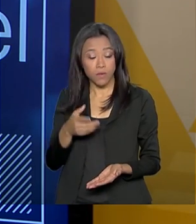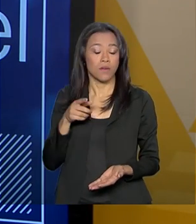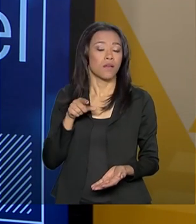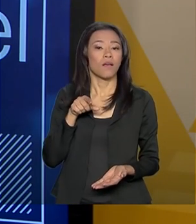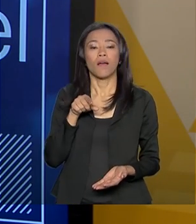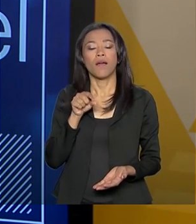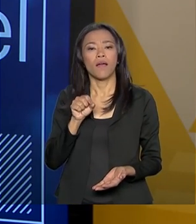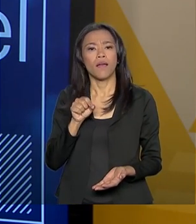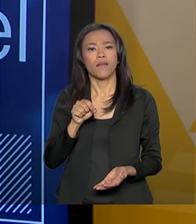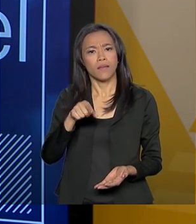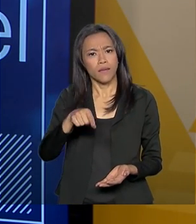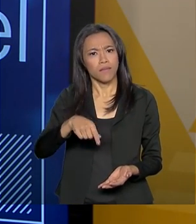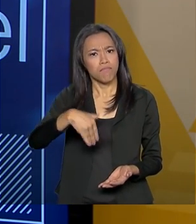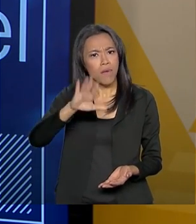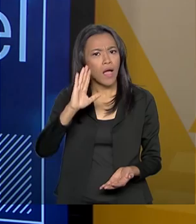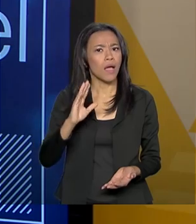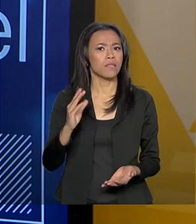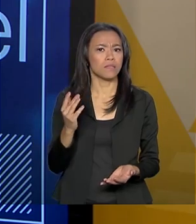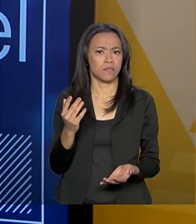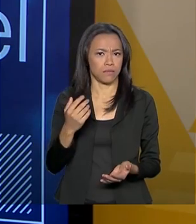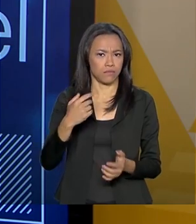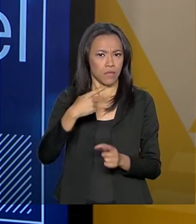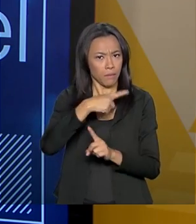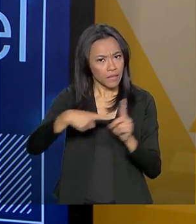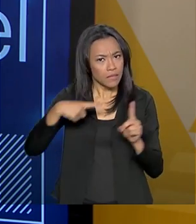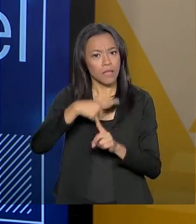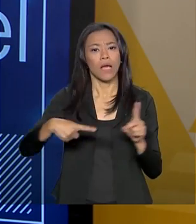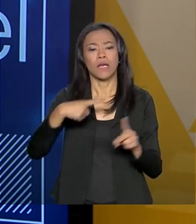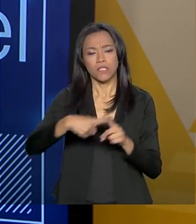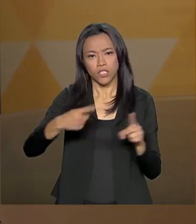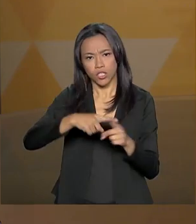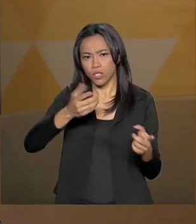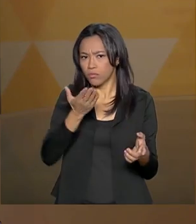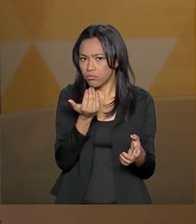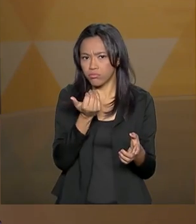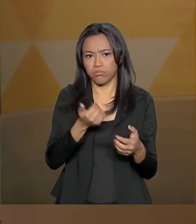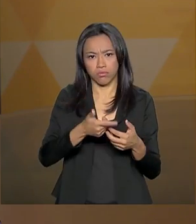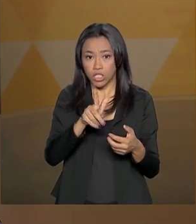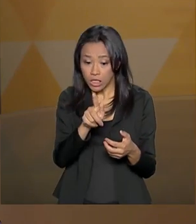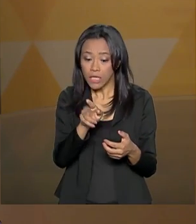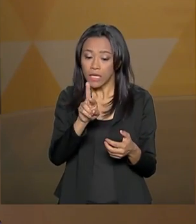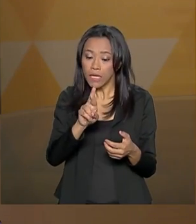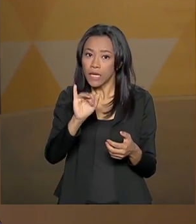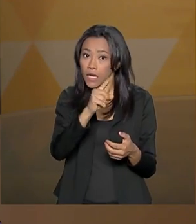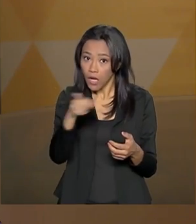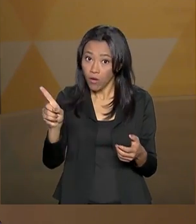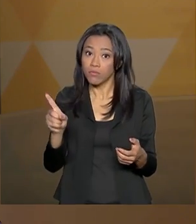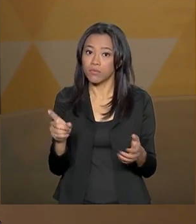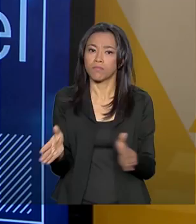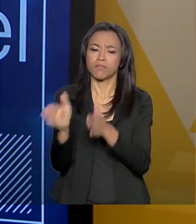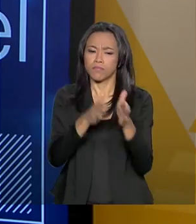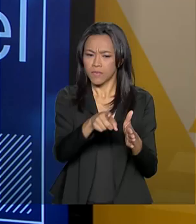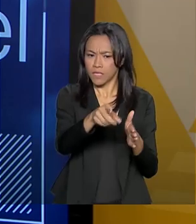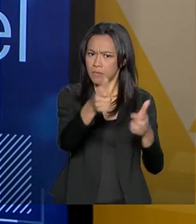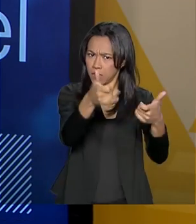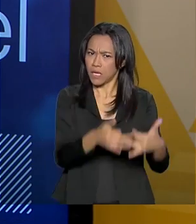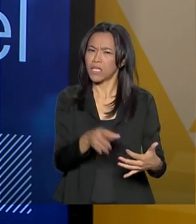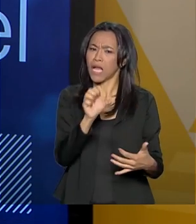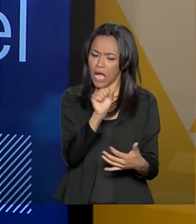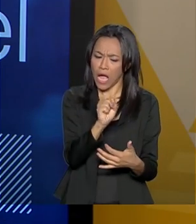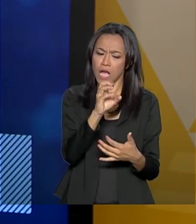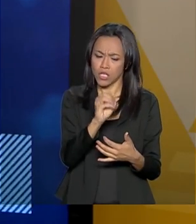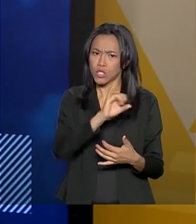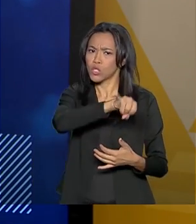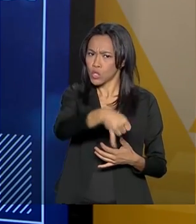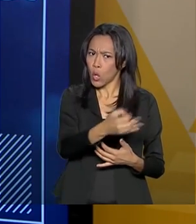mais da metade da produção brasileira de grãos. Soja, por exemplo, lidera o centro-oeste. Sim. No caso